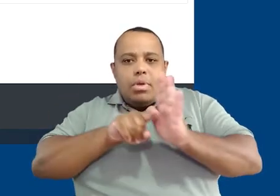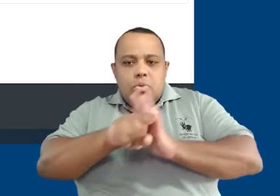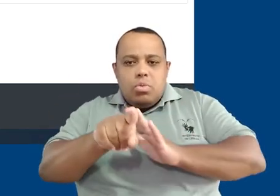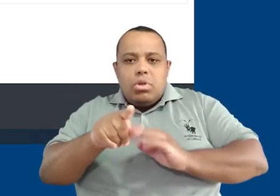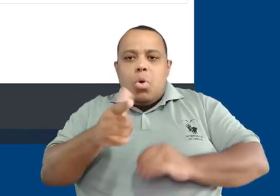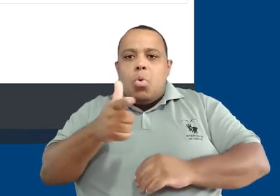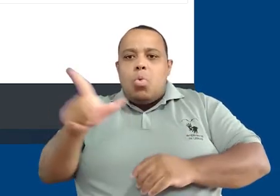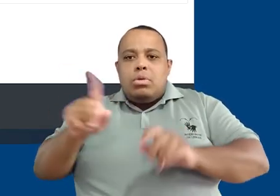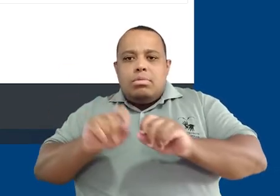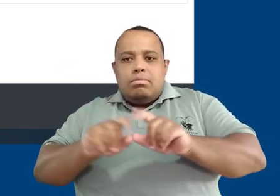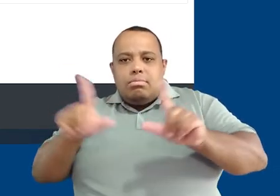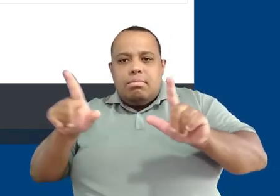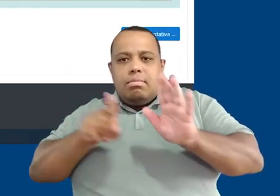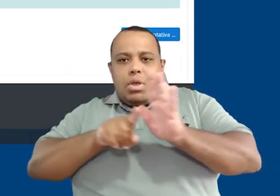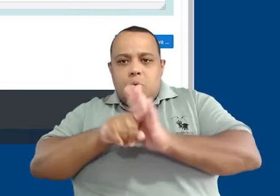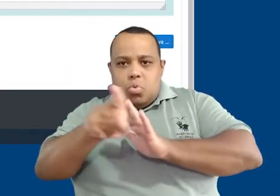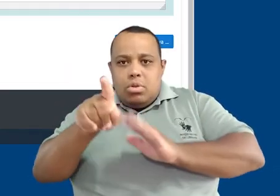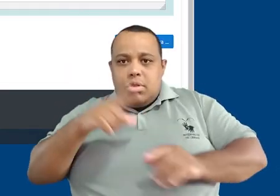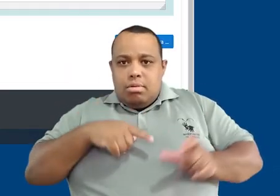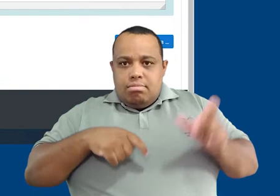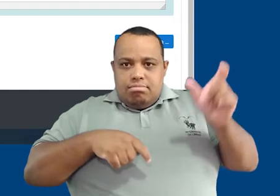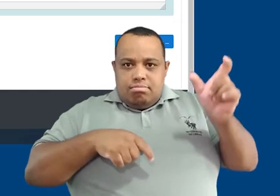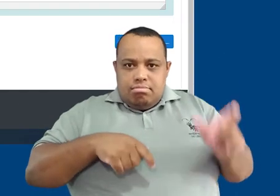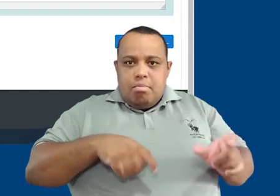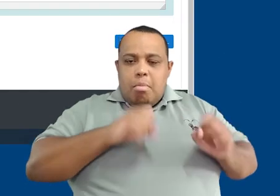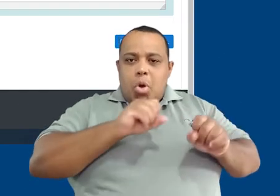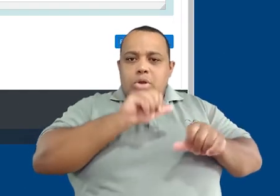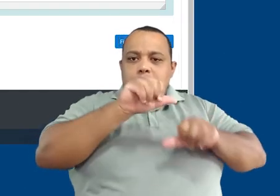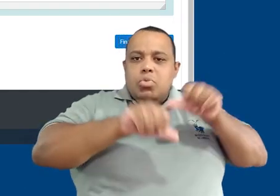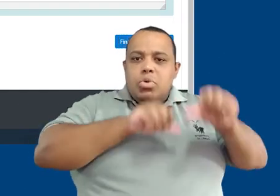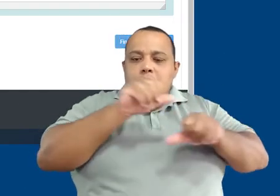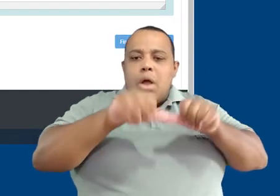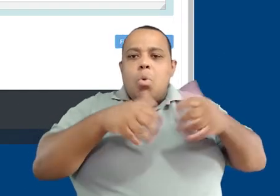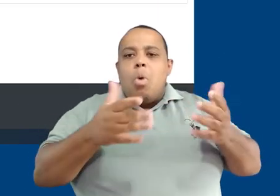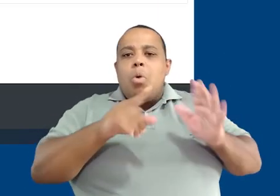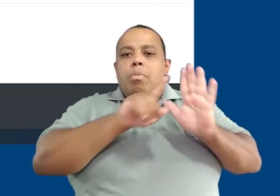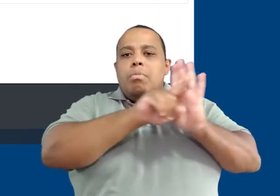questões pelo painel lateral, à esquerda.